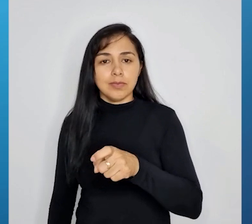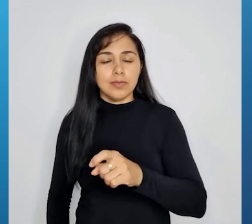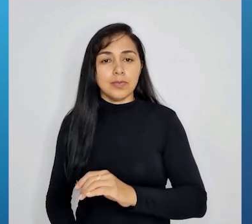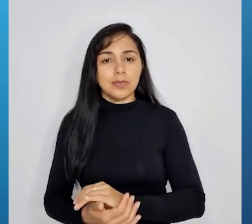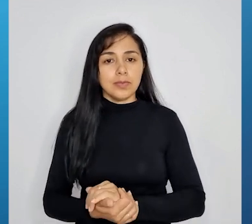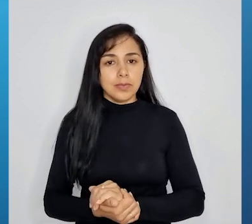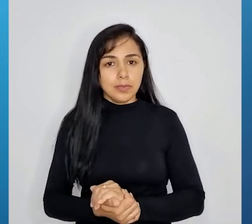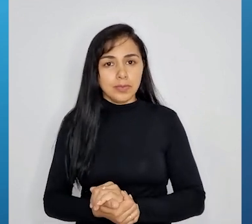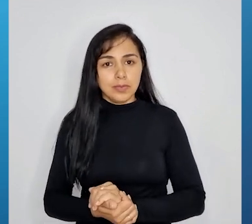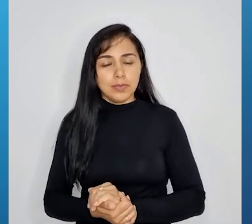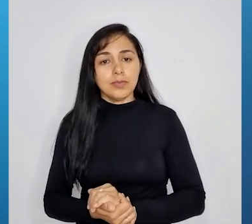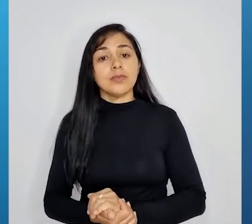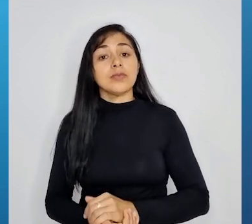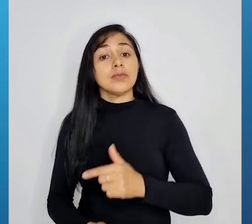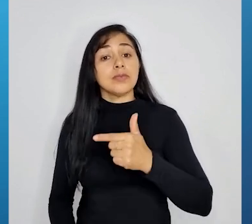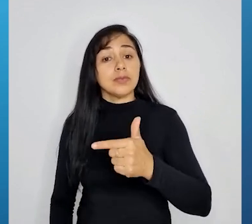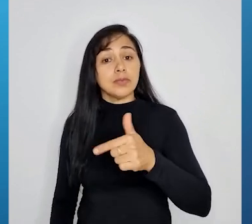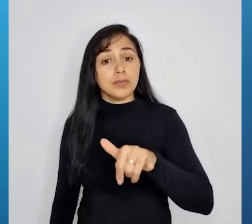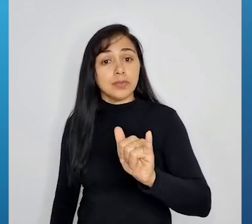menos 6y.